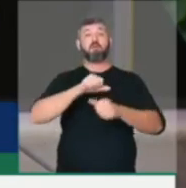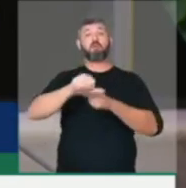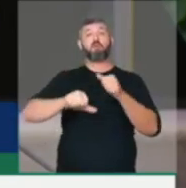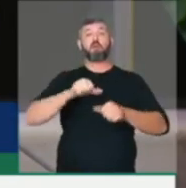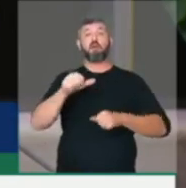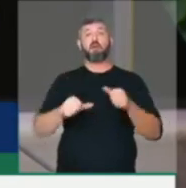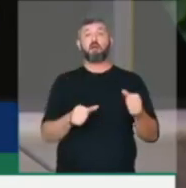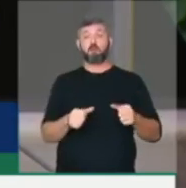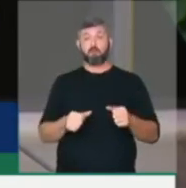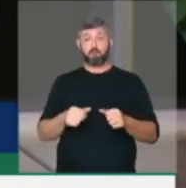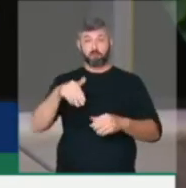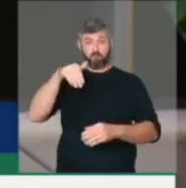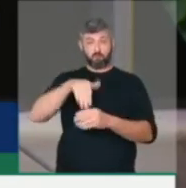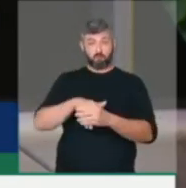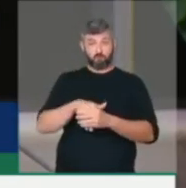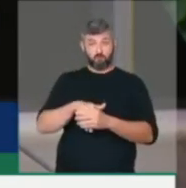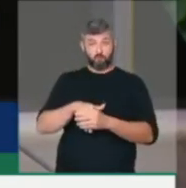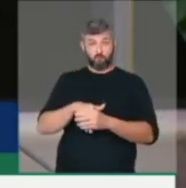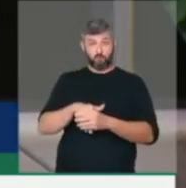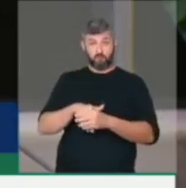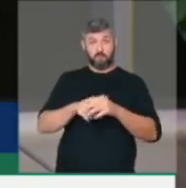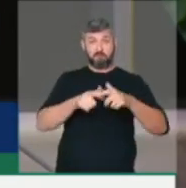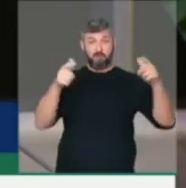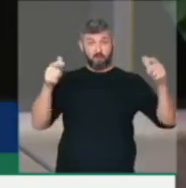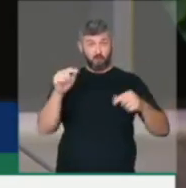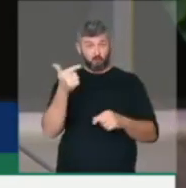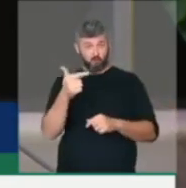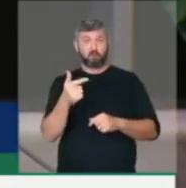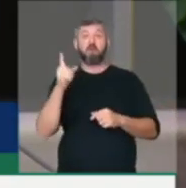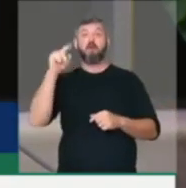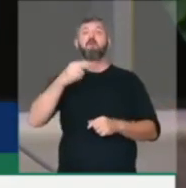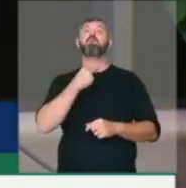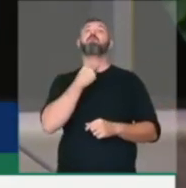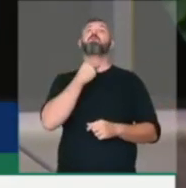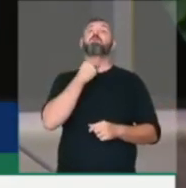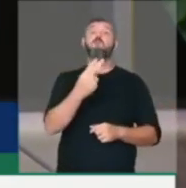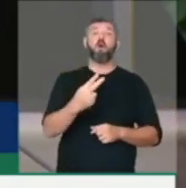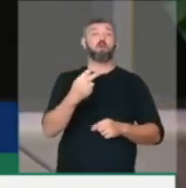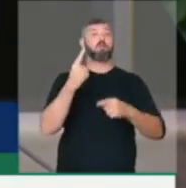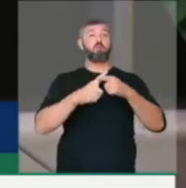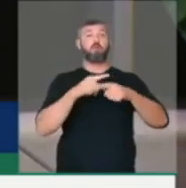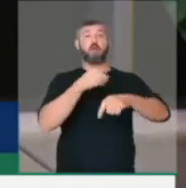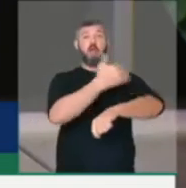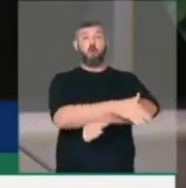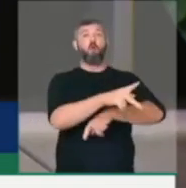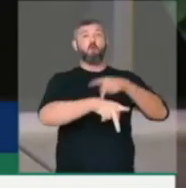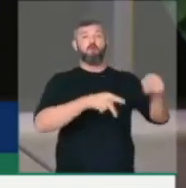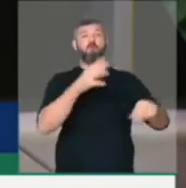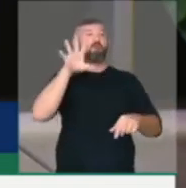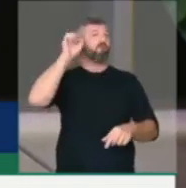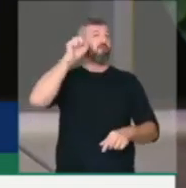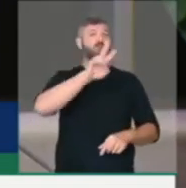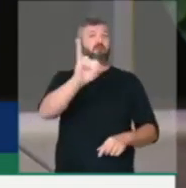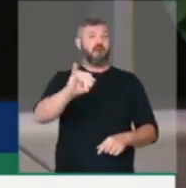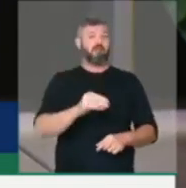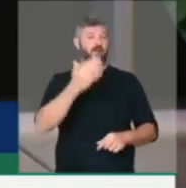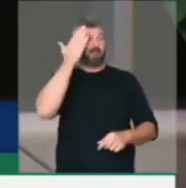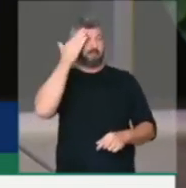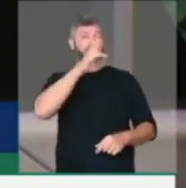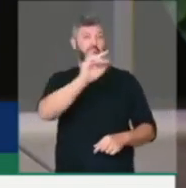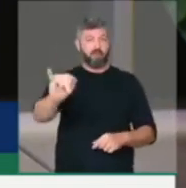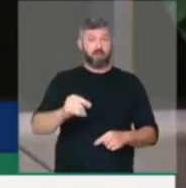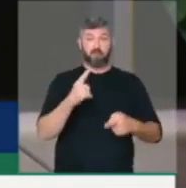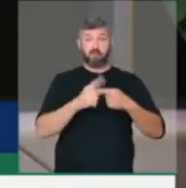o nosso voto, que não é majoritário, numa voz, que nas ruas será majoritária. Porque a derrota de Bolsonaro tem que